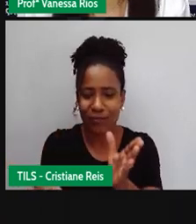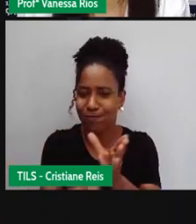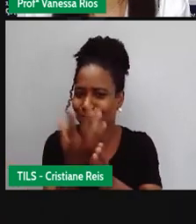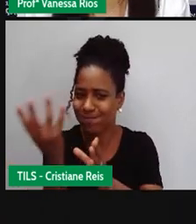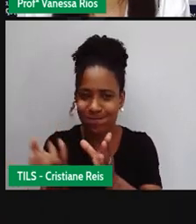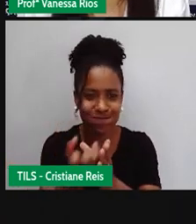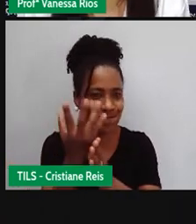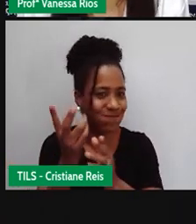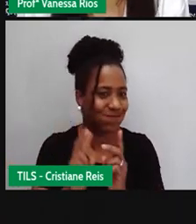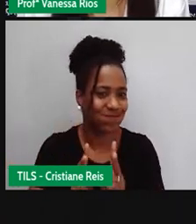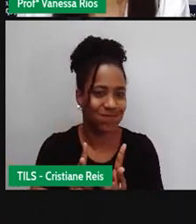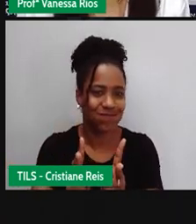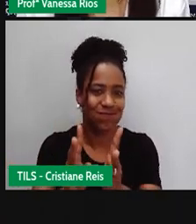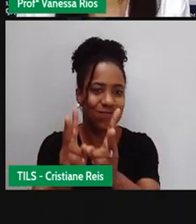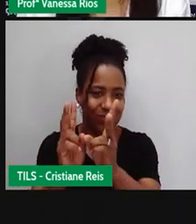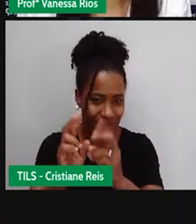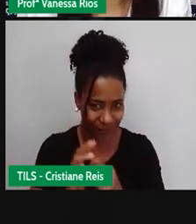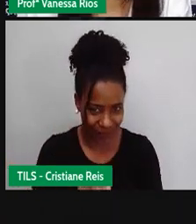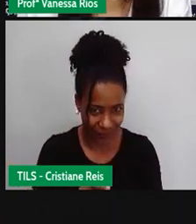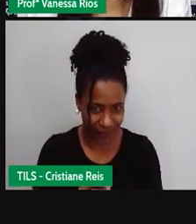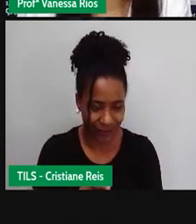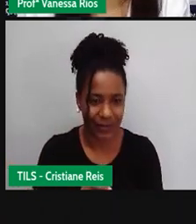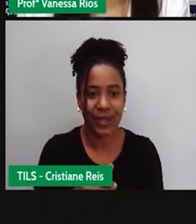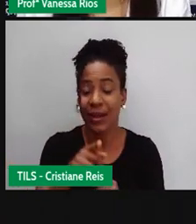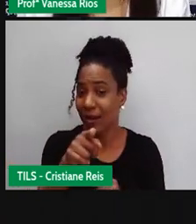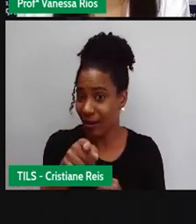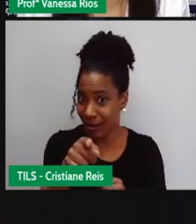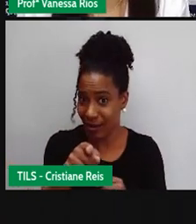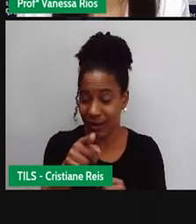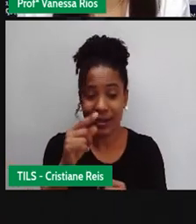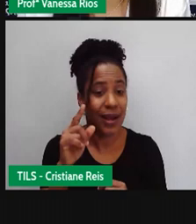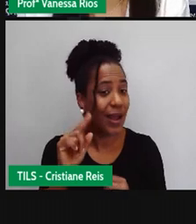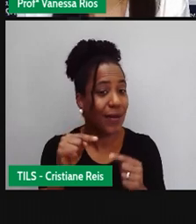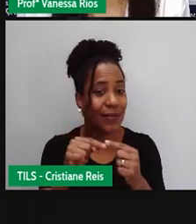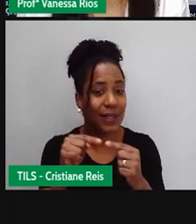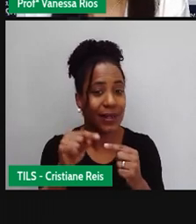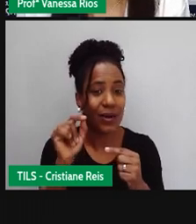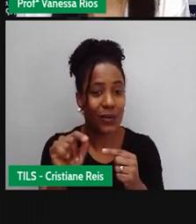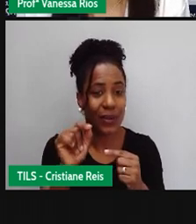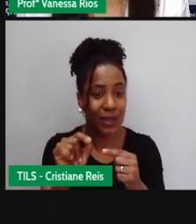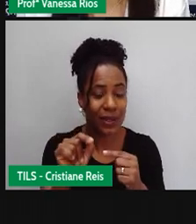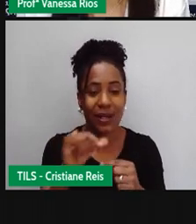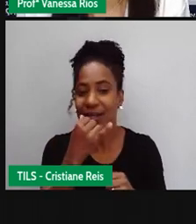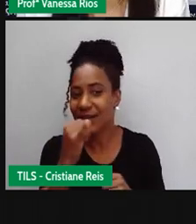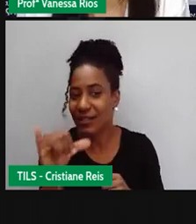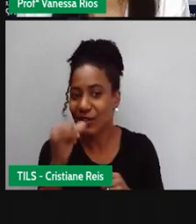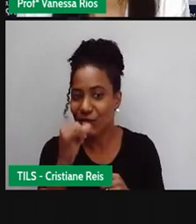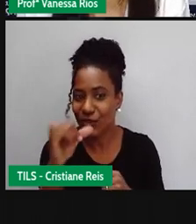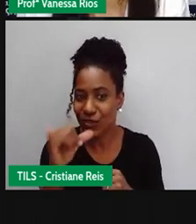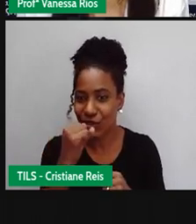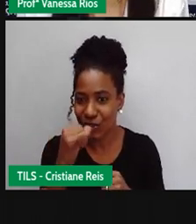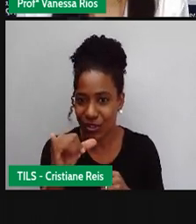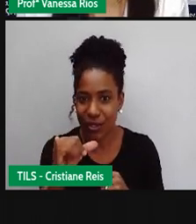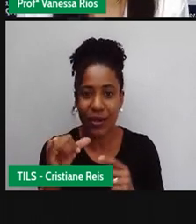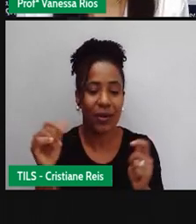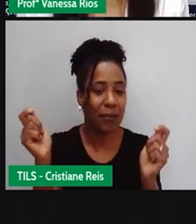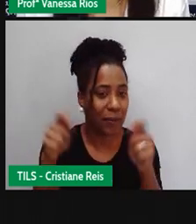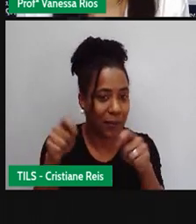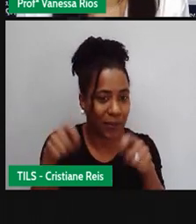relacionadas, né, como o próprio nome indica, aquelas que possuem a capacidade de serem repostas